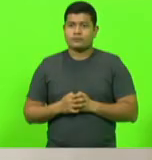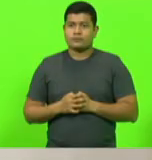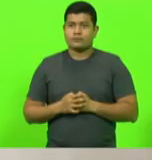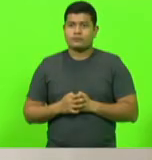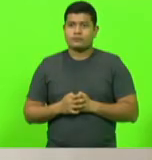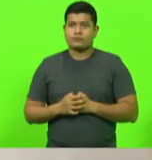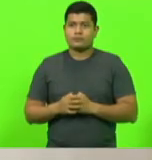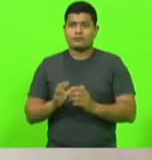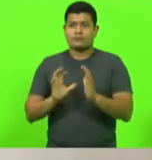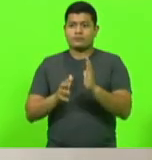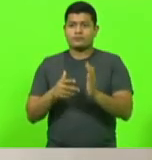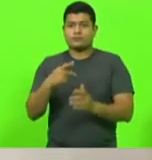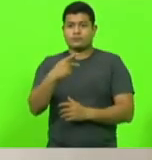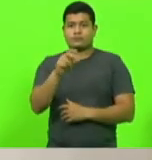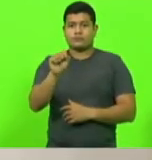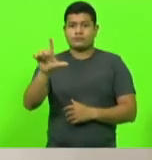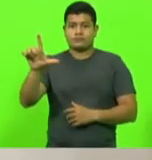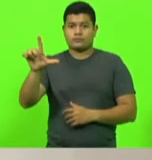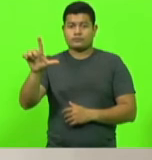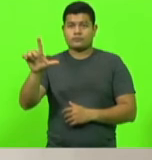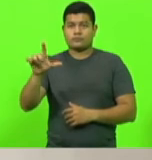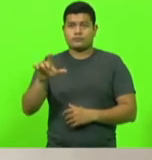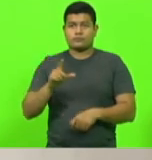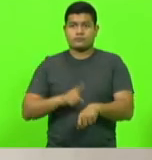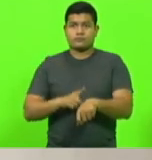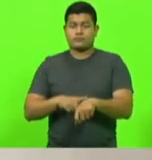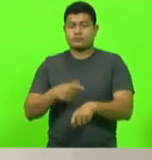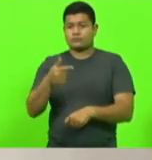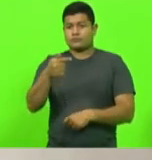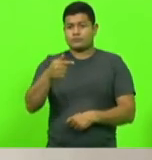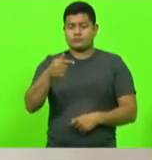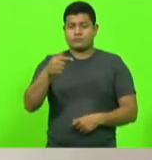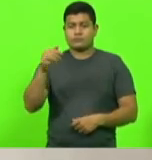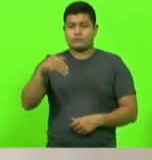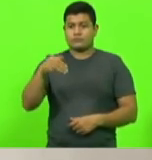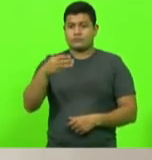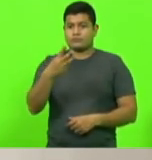Bloco PSL, por sete minutos e trinta segundos.